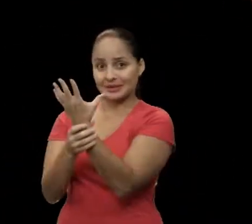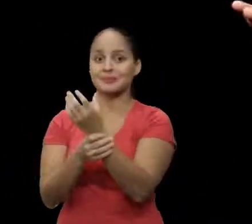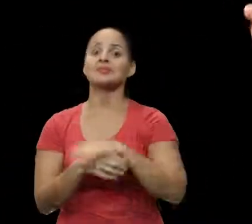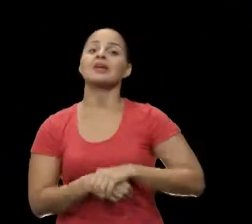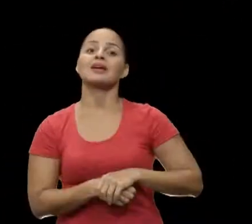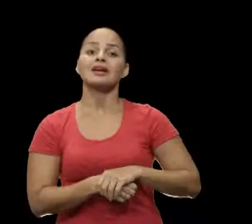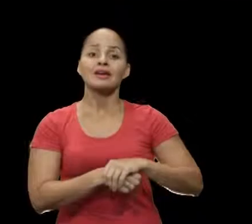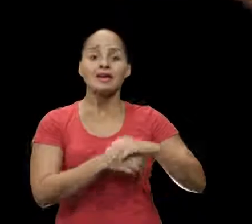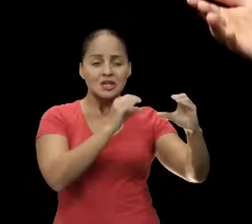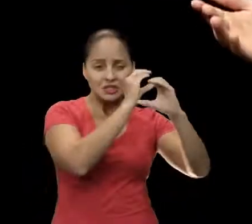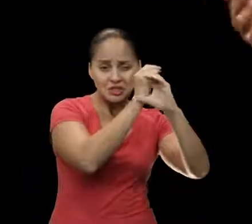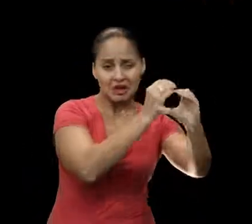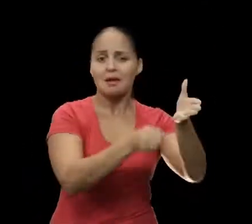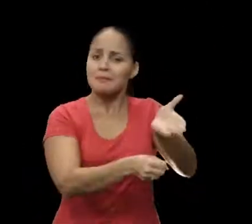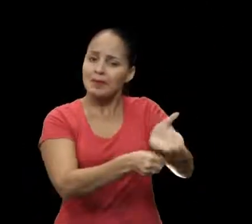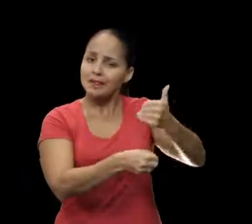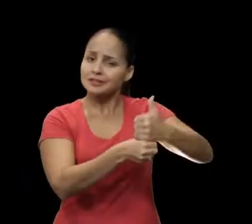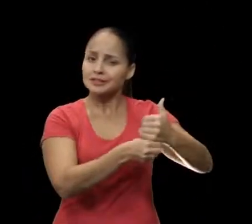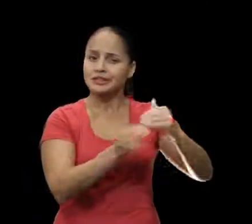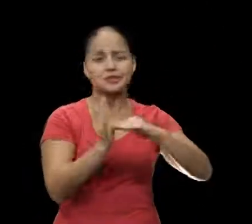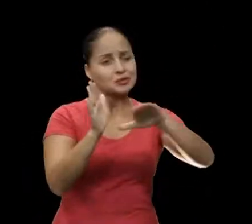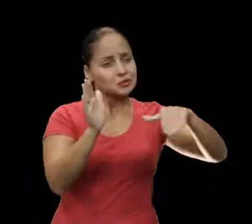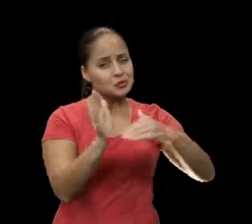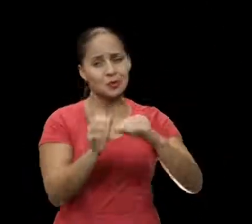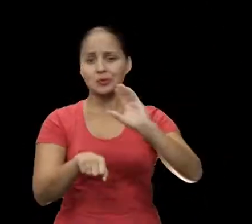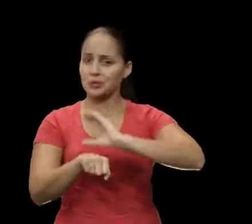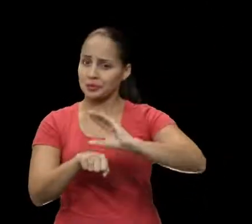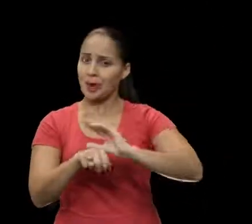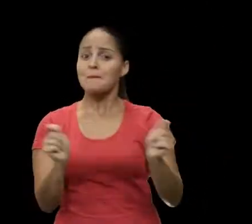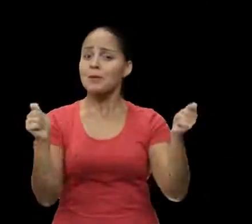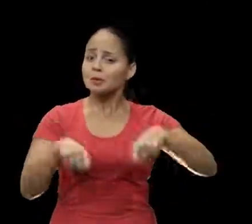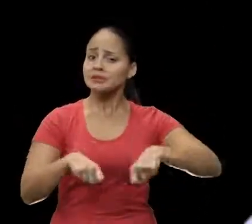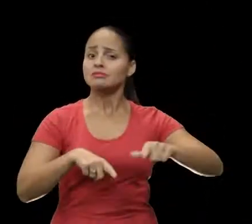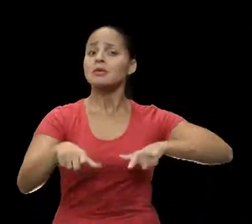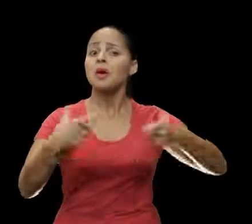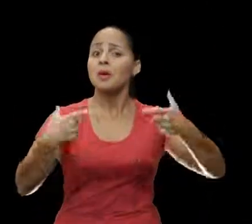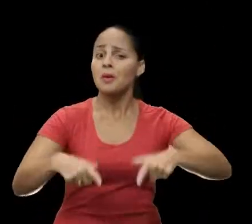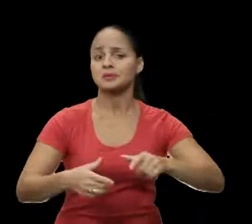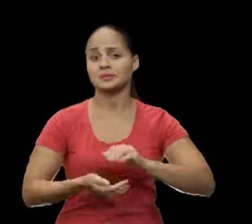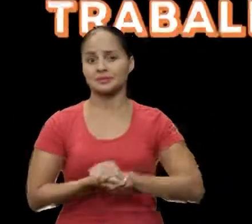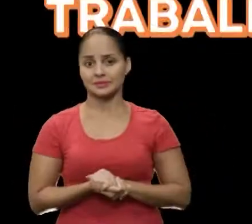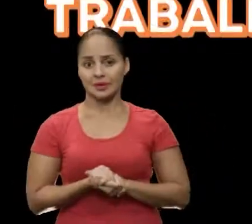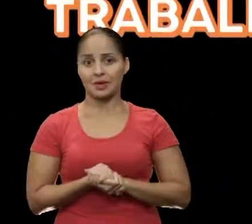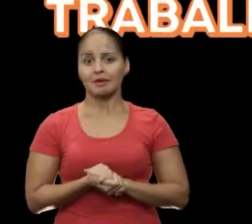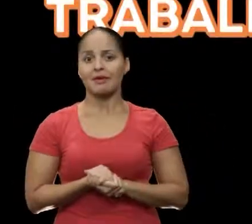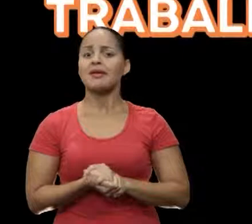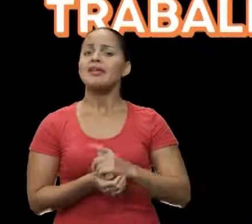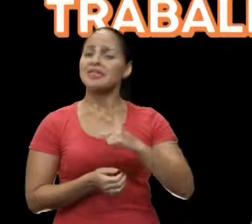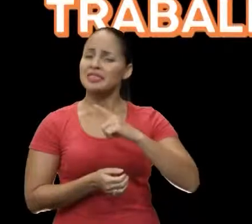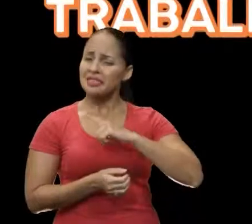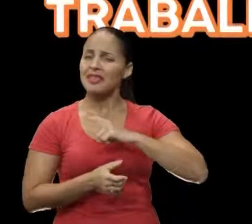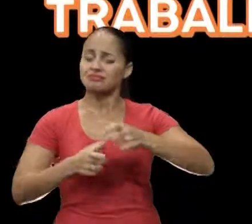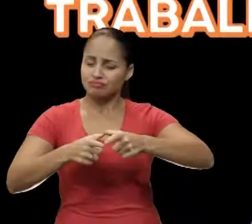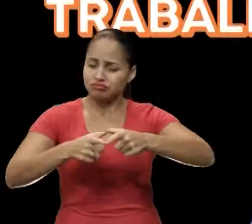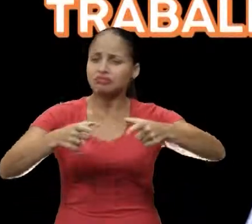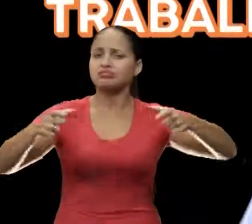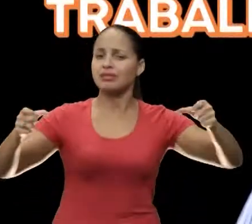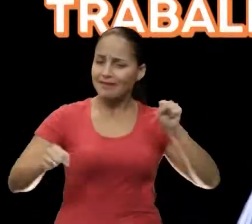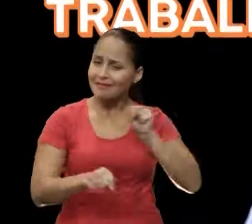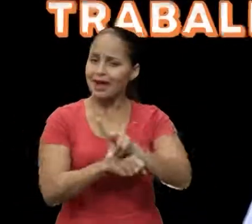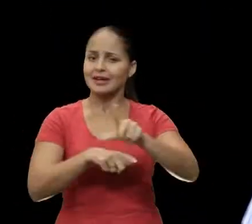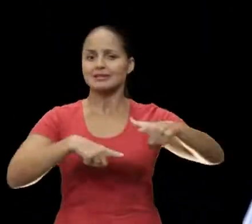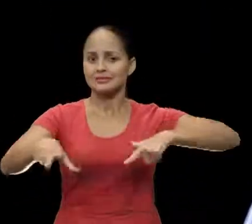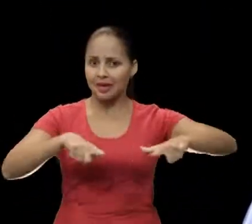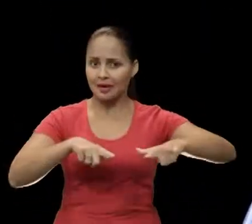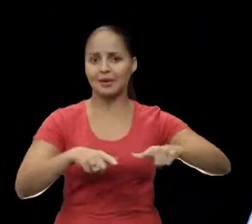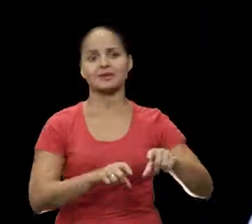florestas plantadas ou florestas comerciais, e a Engenharia e Biologia está presente durante todo o contexto, onde você, como Engenheiro Florestal, poderá atuar. O Engenheiro